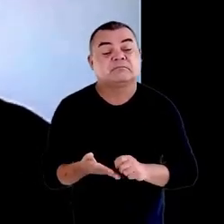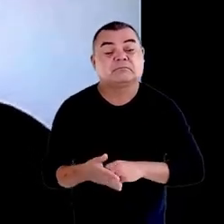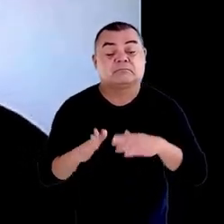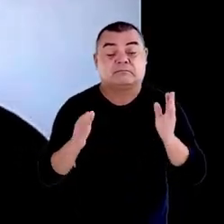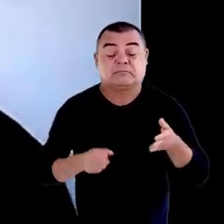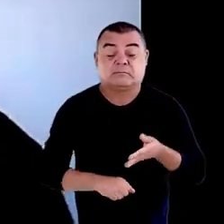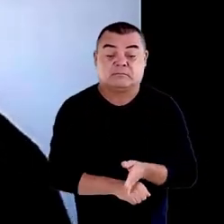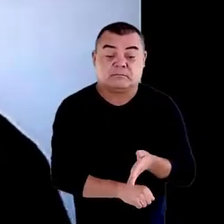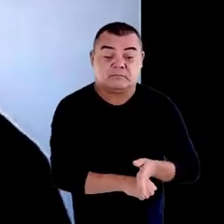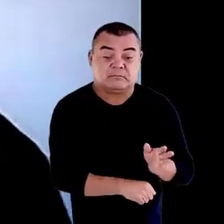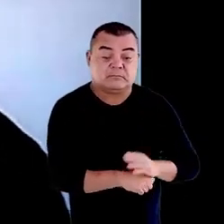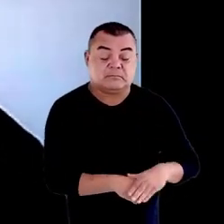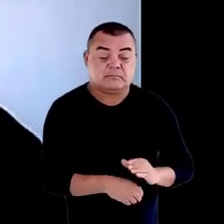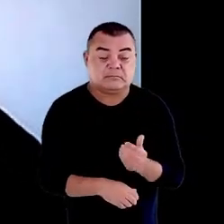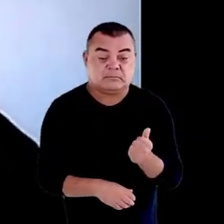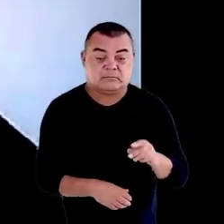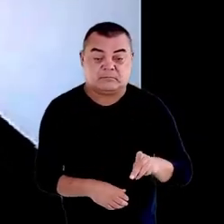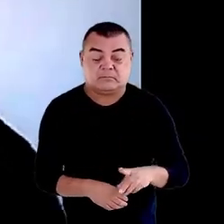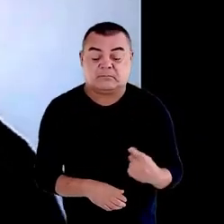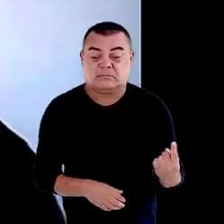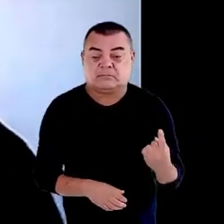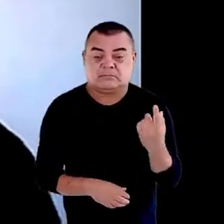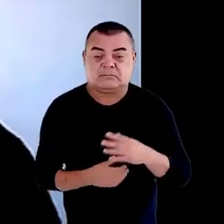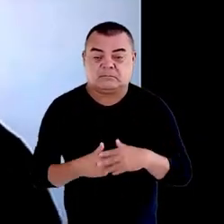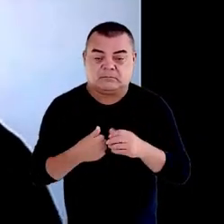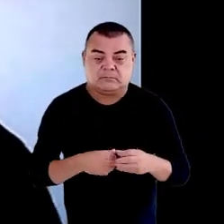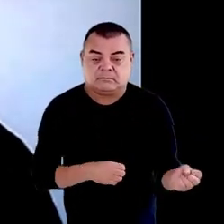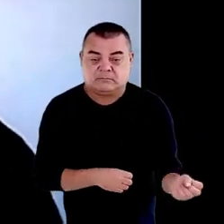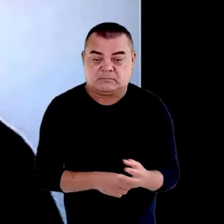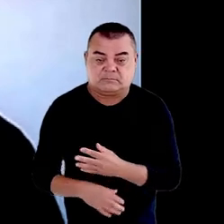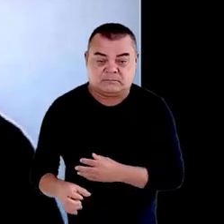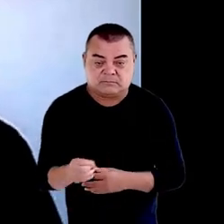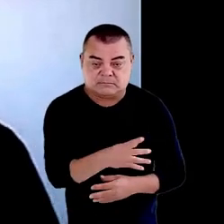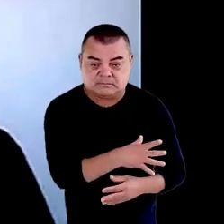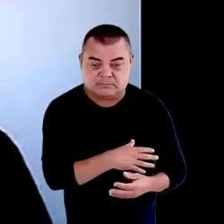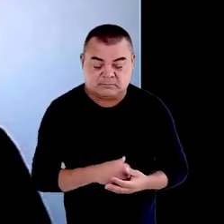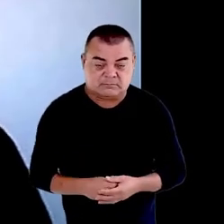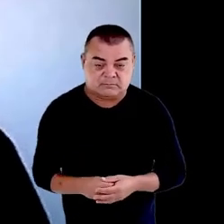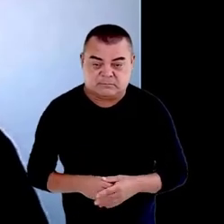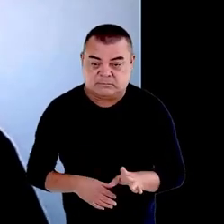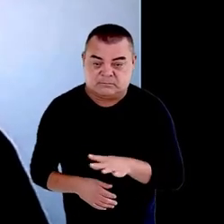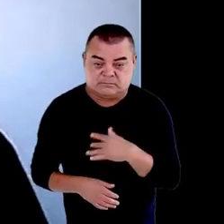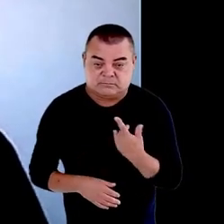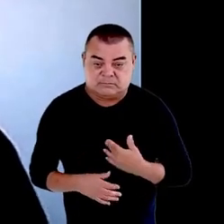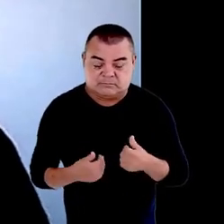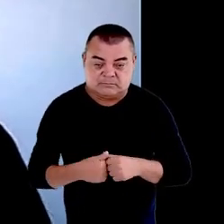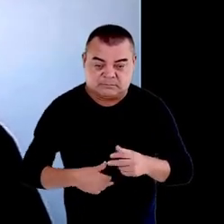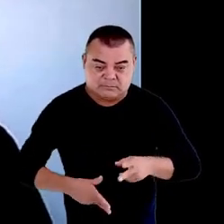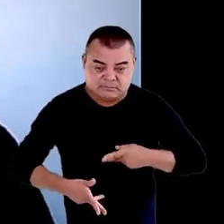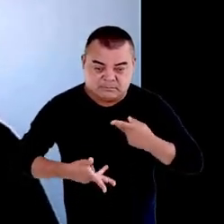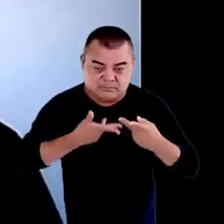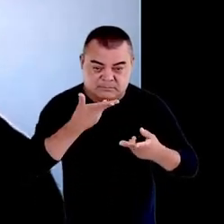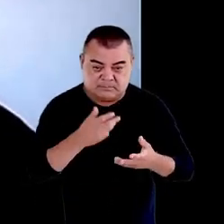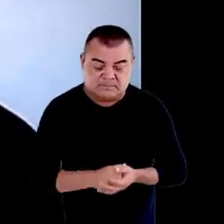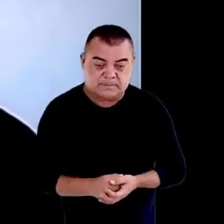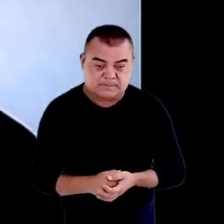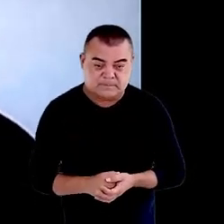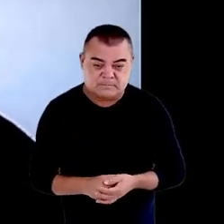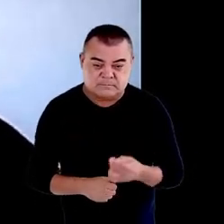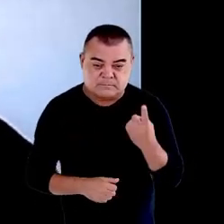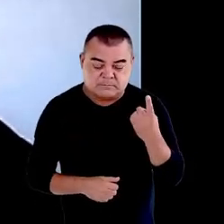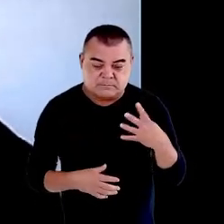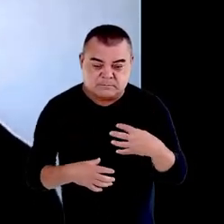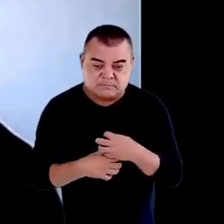incluídos no Cade Único estão atualizados. Nós estamos falando de uma